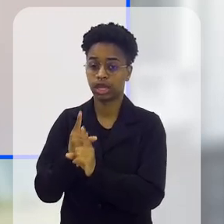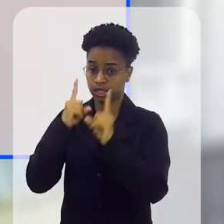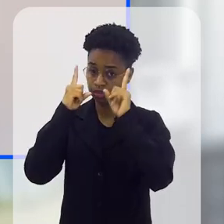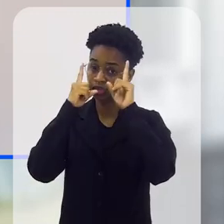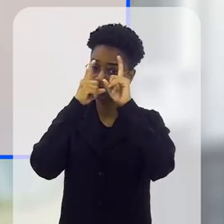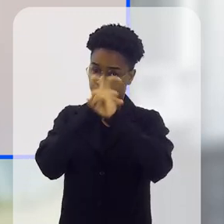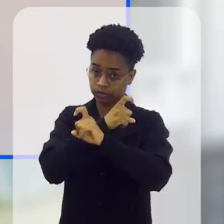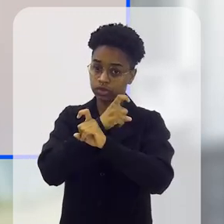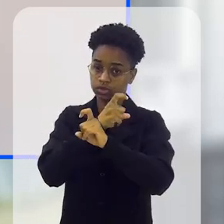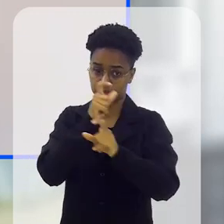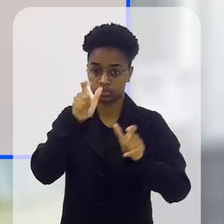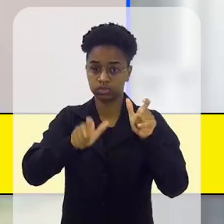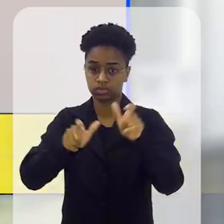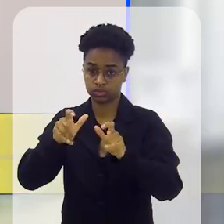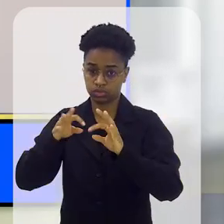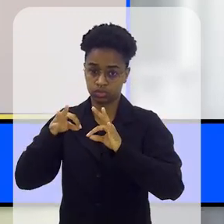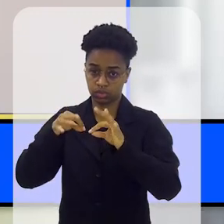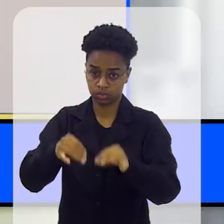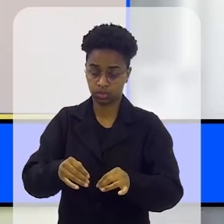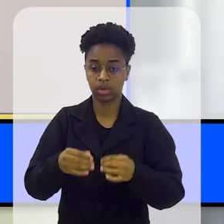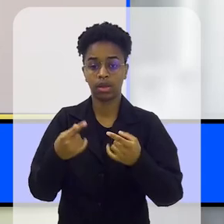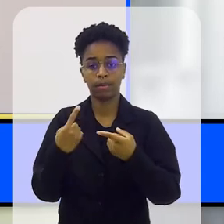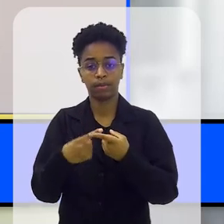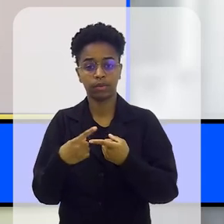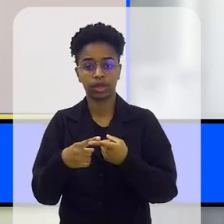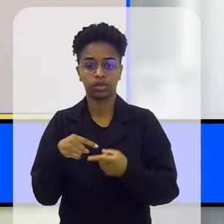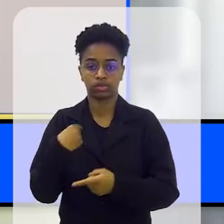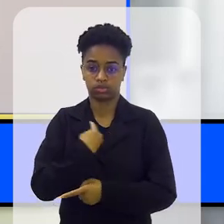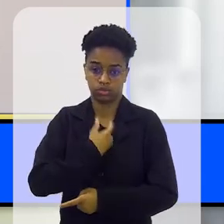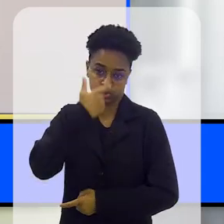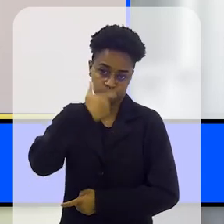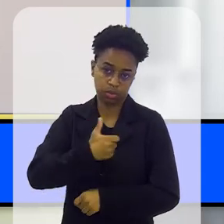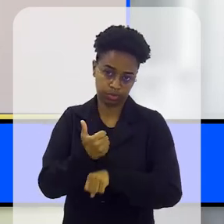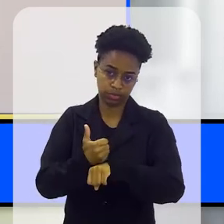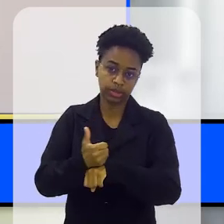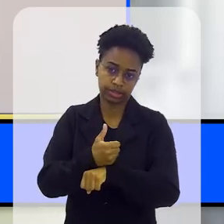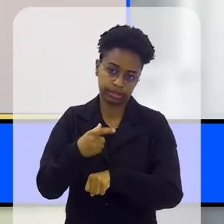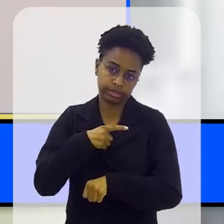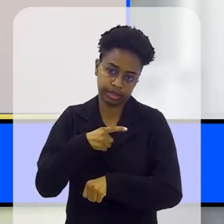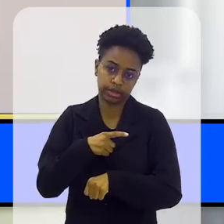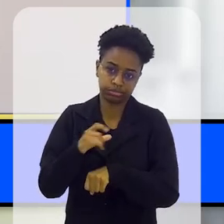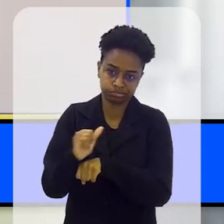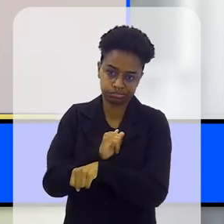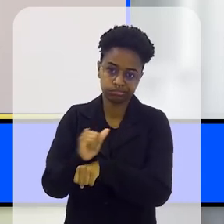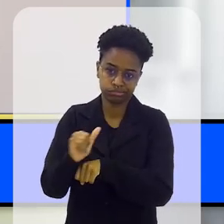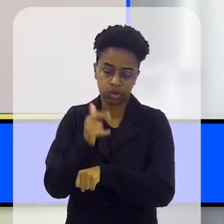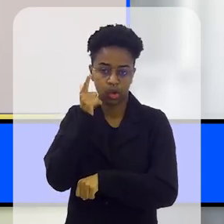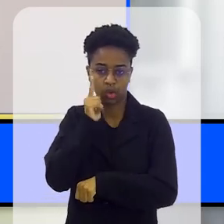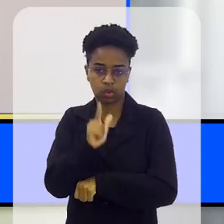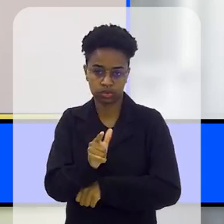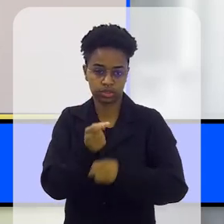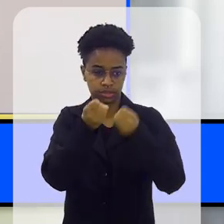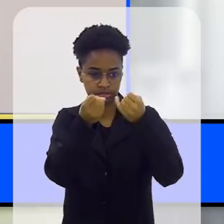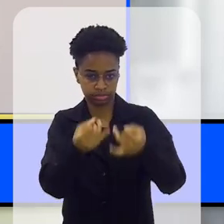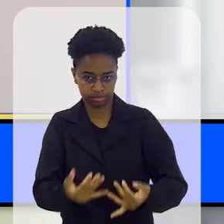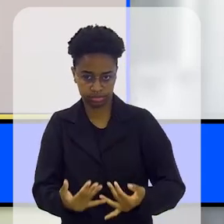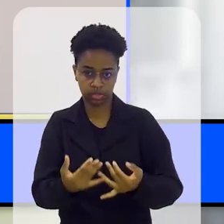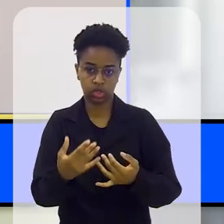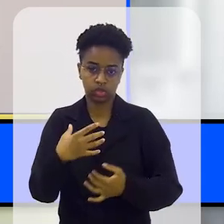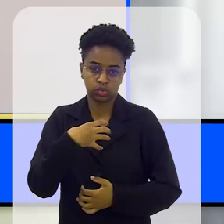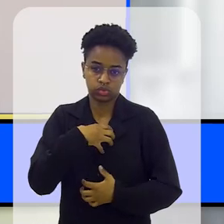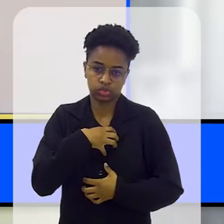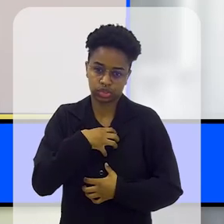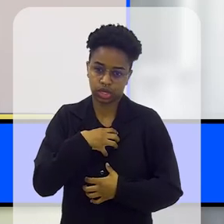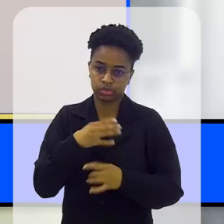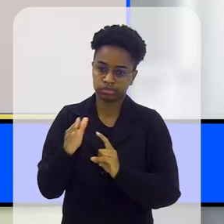difícil para todo mundo, naturalmente, nós somos profissionais, a gente tem técnicas para conseguir dar o diagnóstico